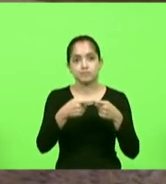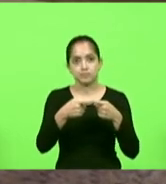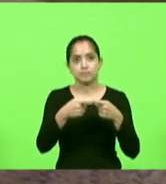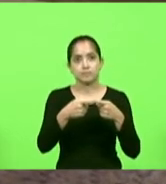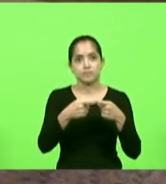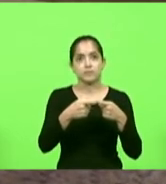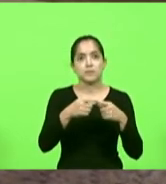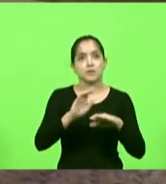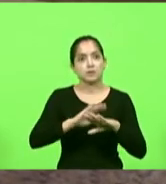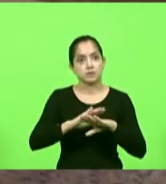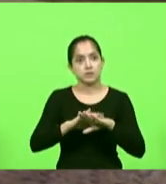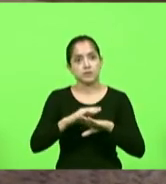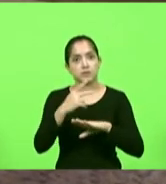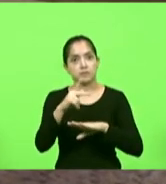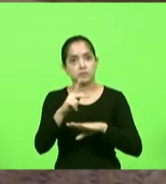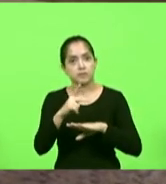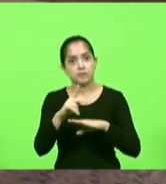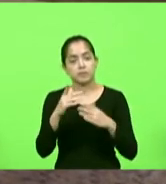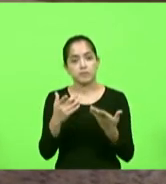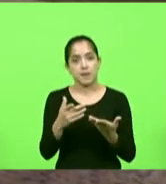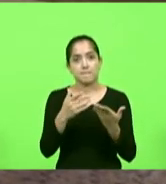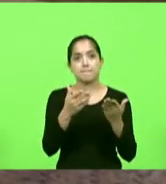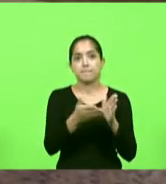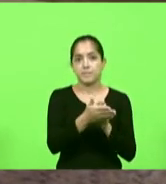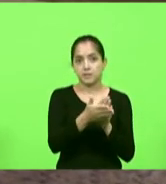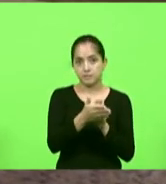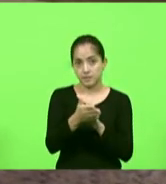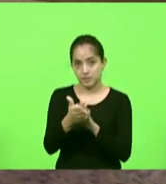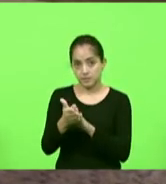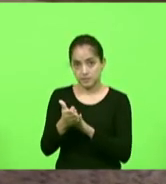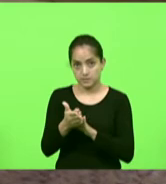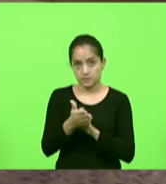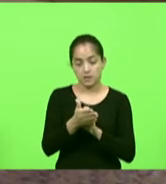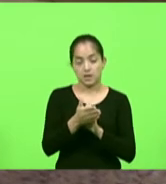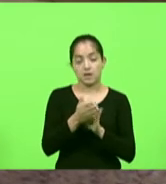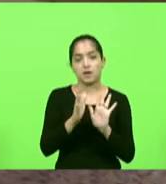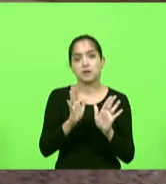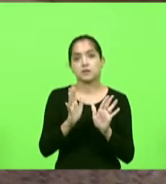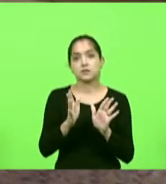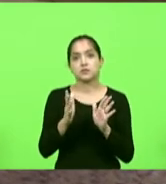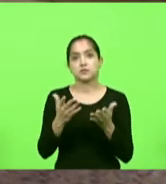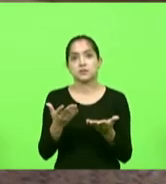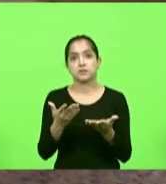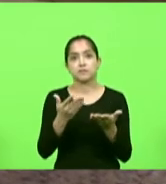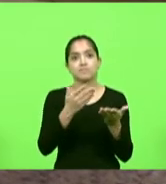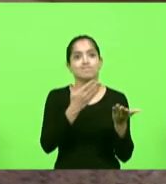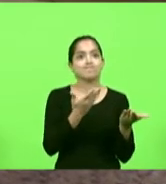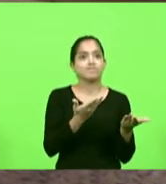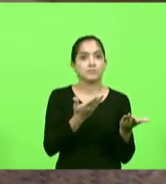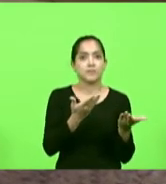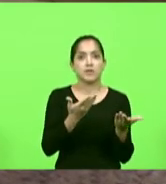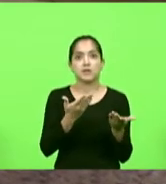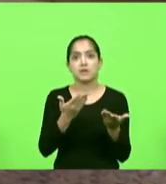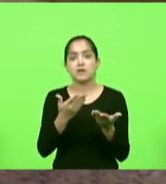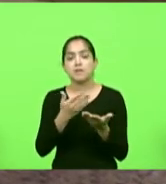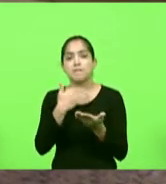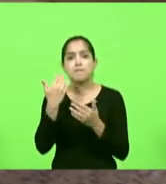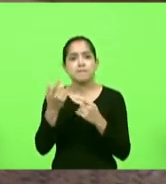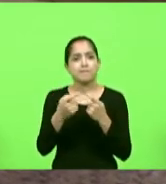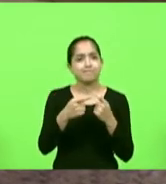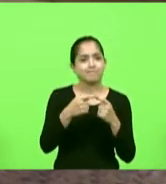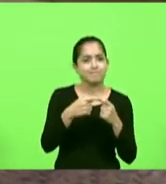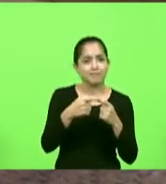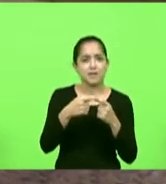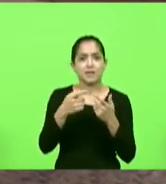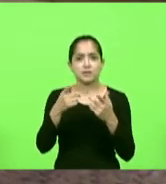agentes de saúde quero parabenizar nós já tivemos aí a perca de muitos médicos enfermeiros aqueles